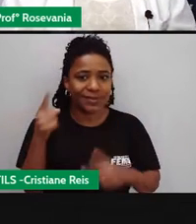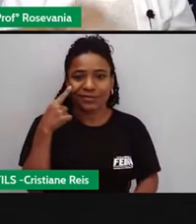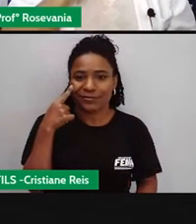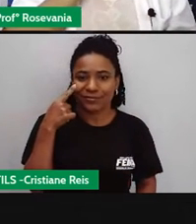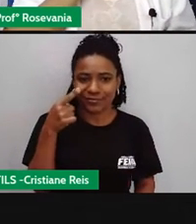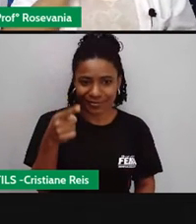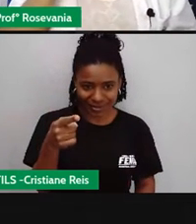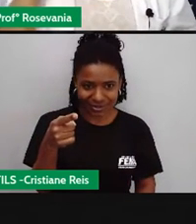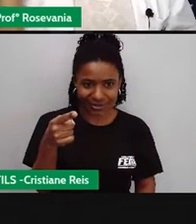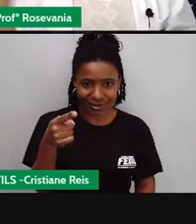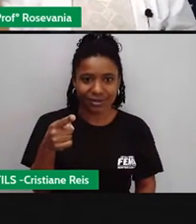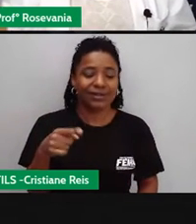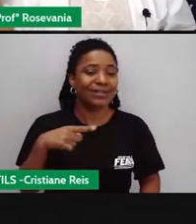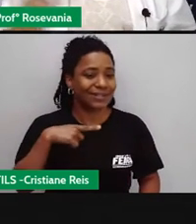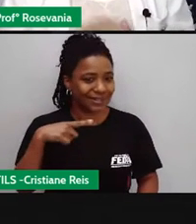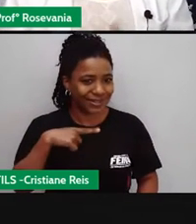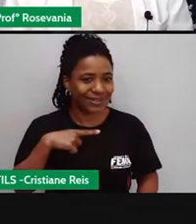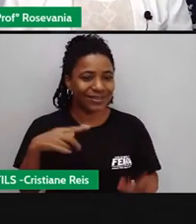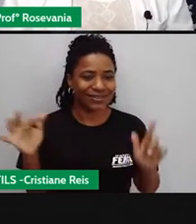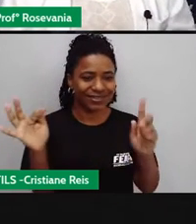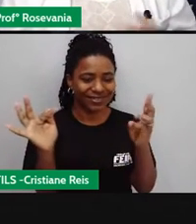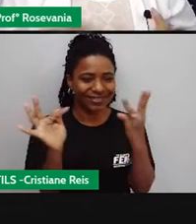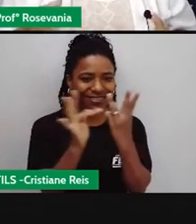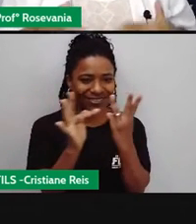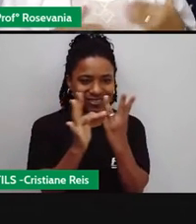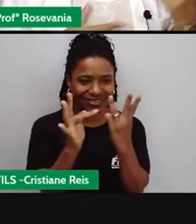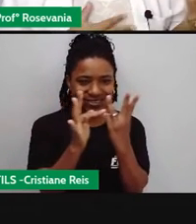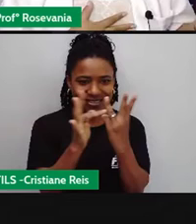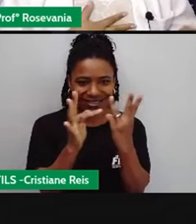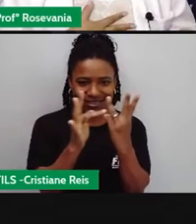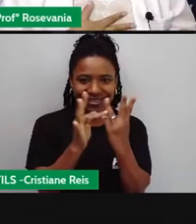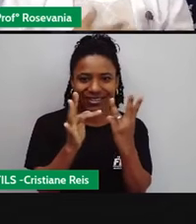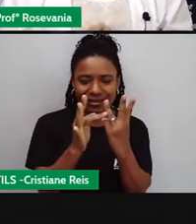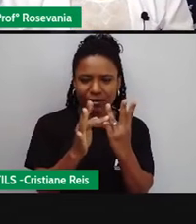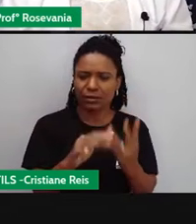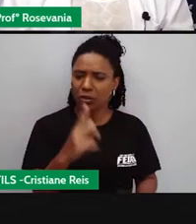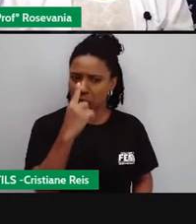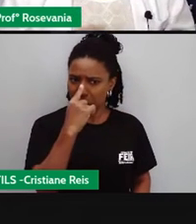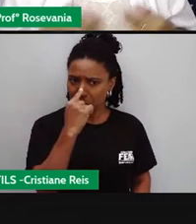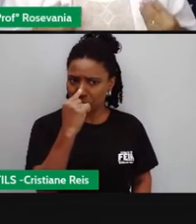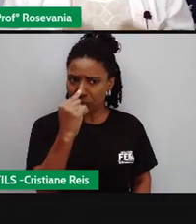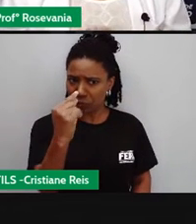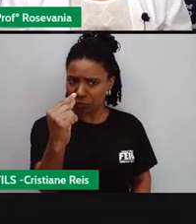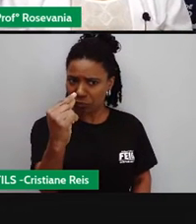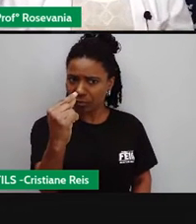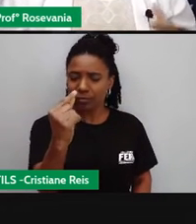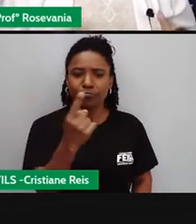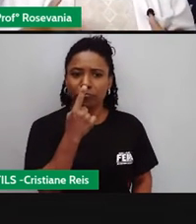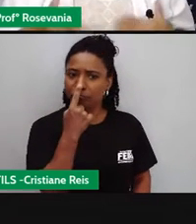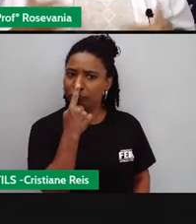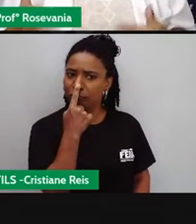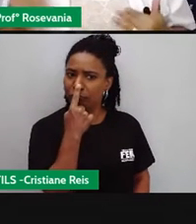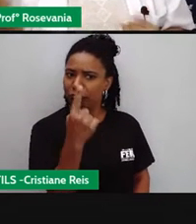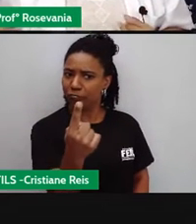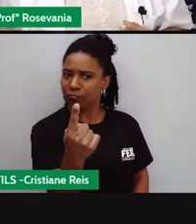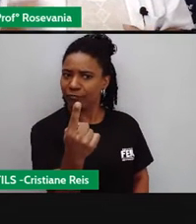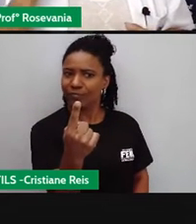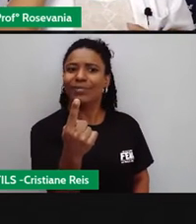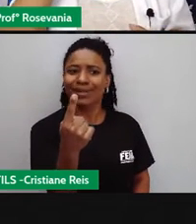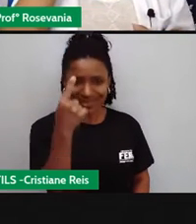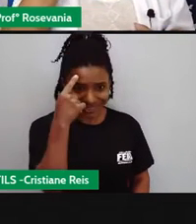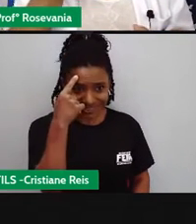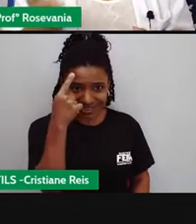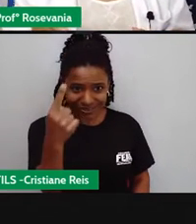-Fi, e tem, né, esse nariz comprido aí, relembrando aquele personagem da literatura chamado Pinocchio, que toda vez quando ele